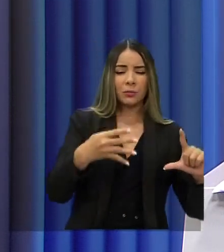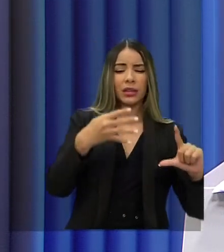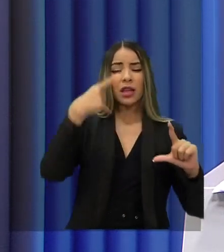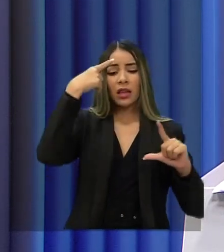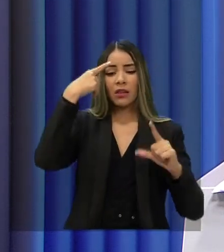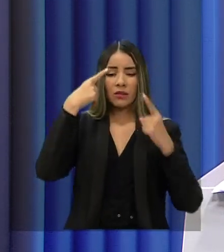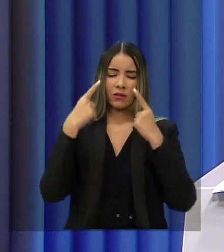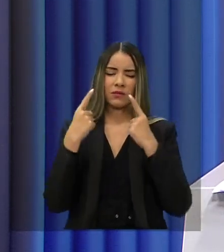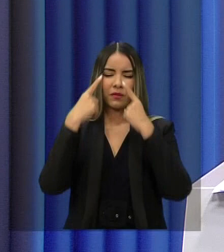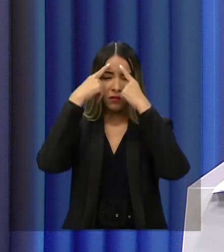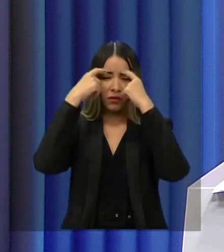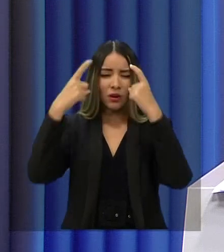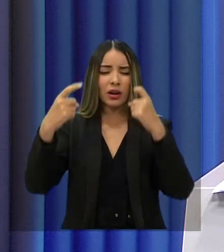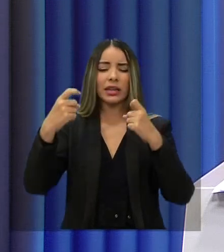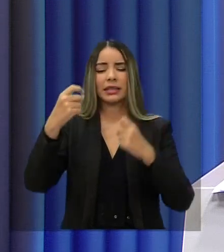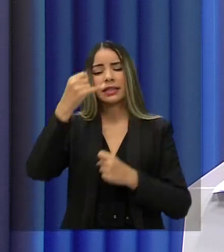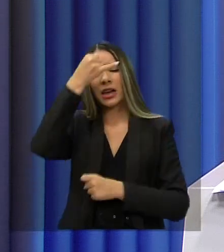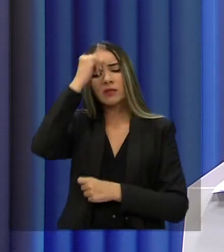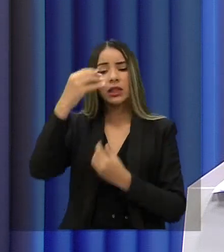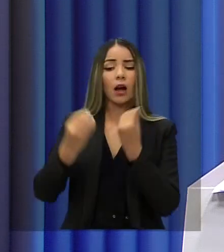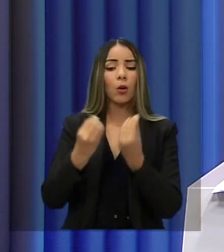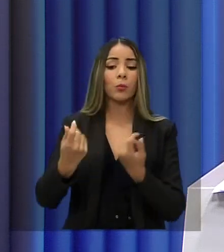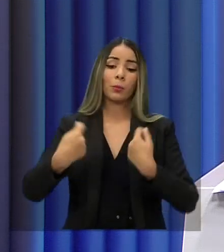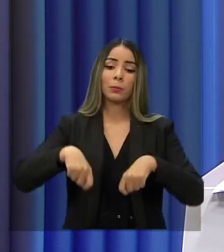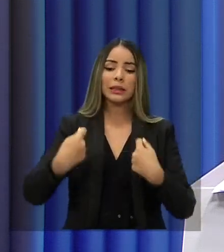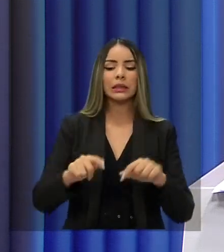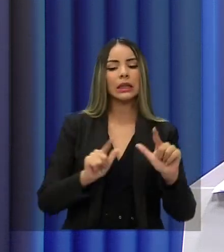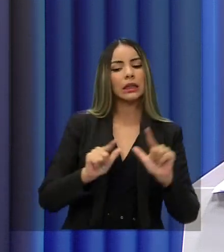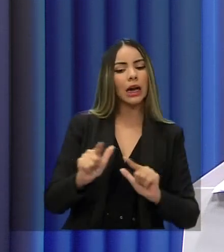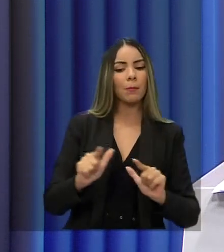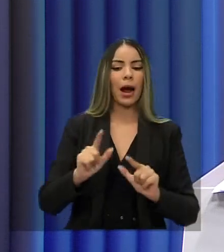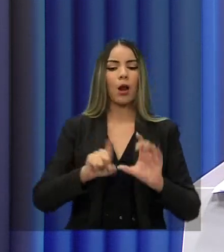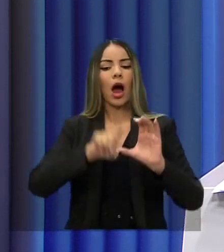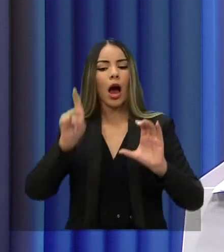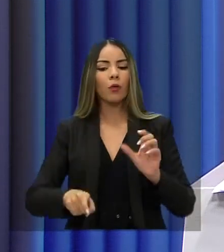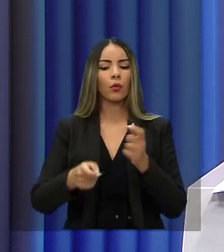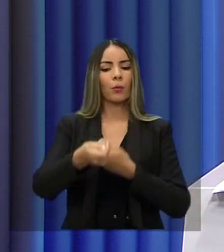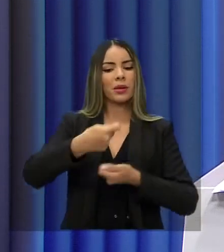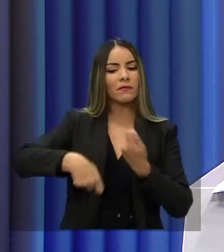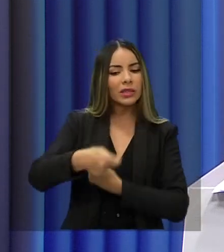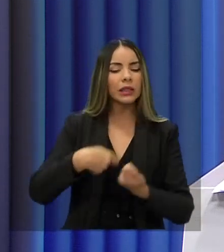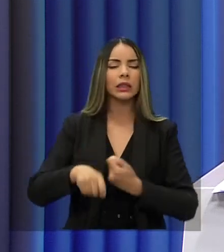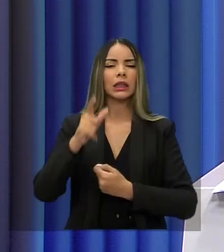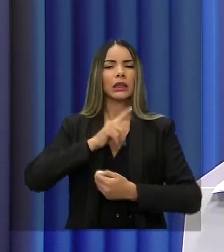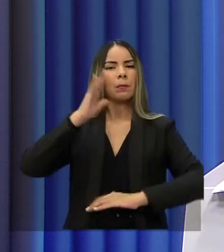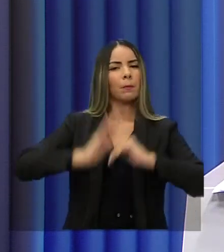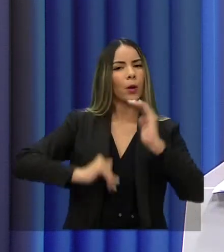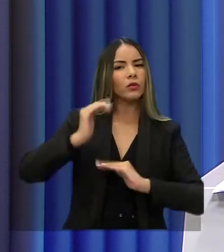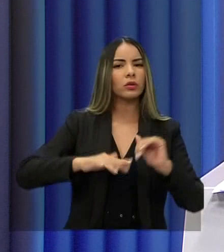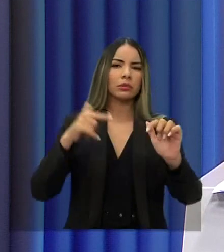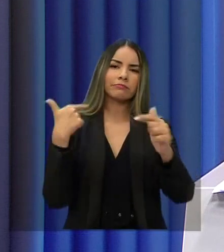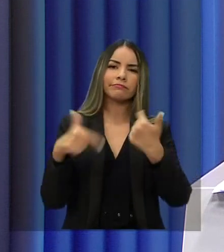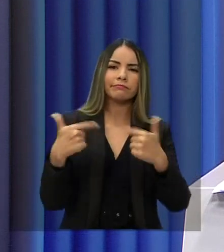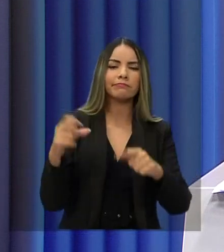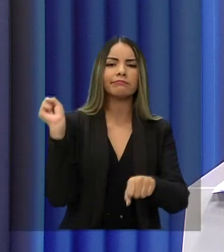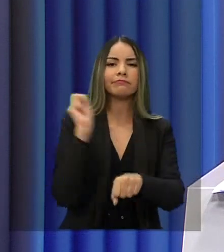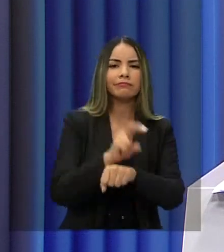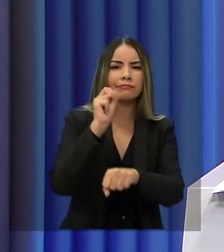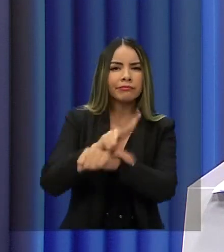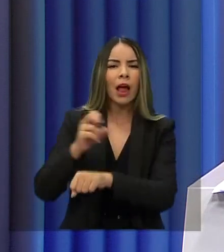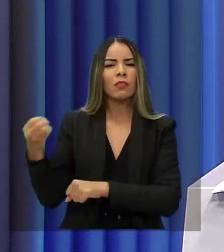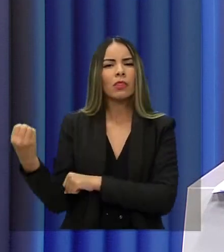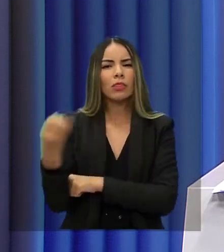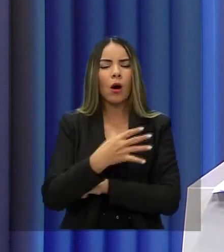é o caminho da renda, da autonomia financeira, se preparar e capacitar para o mercado de trabalho, novas